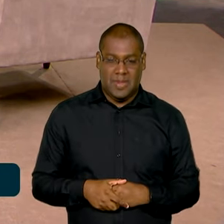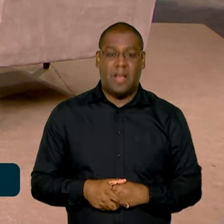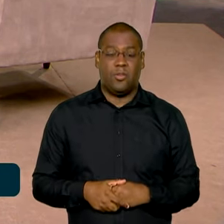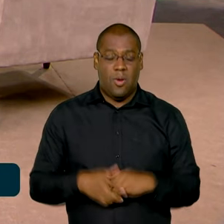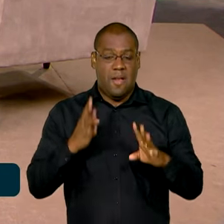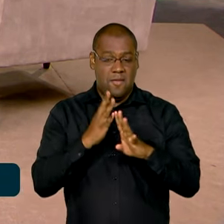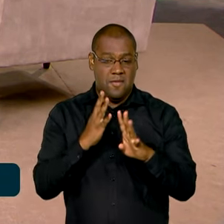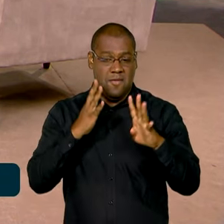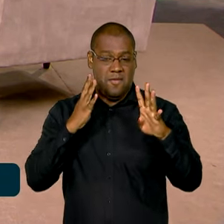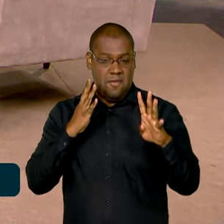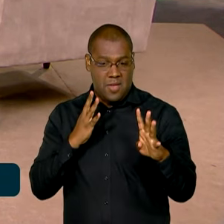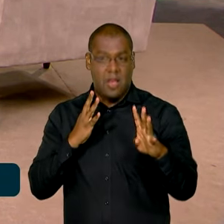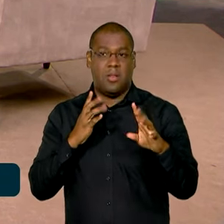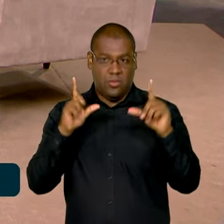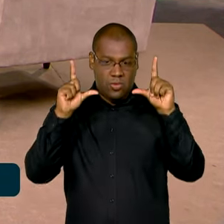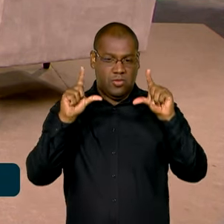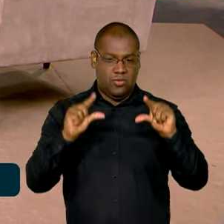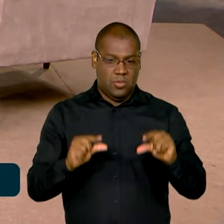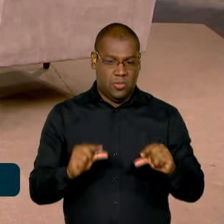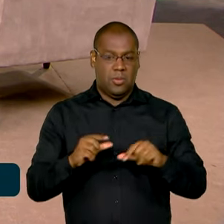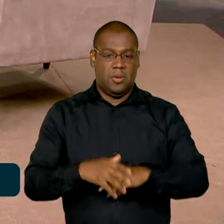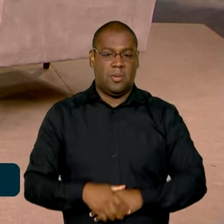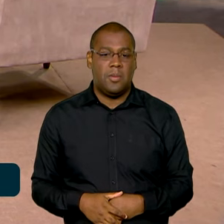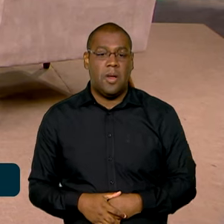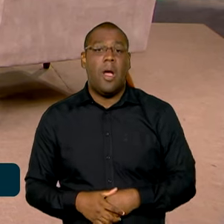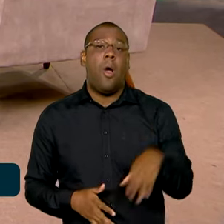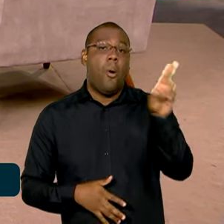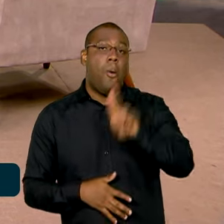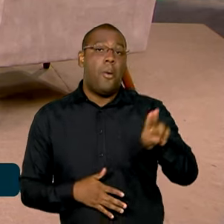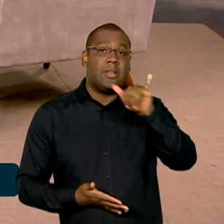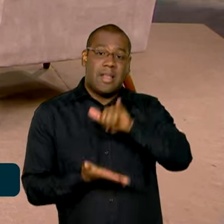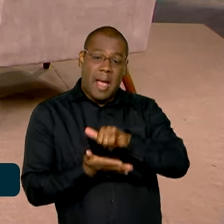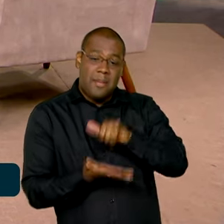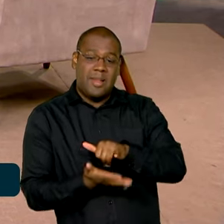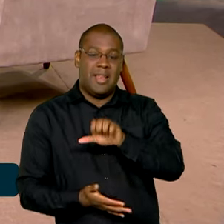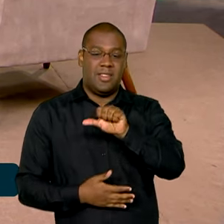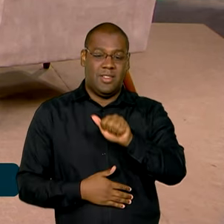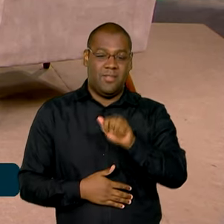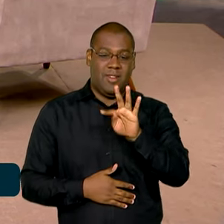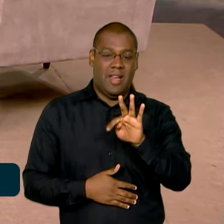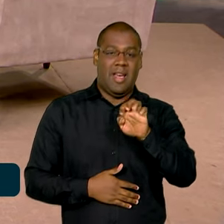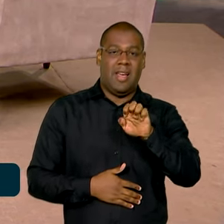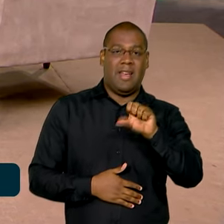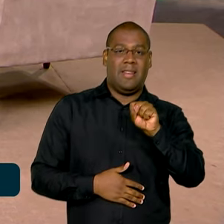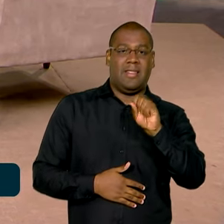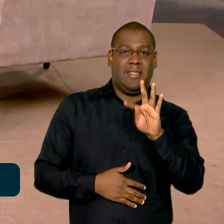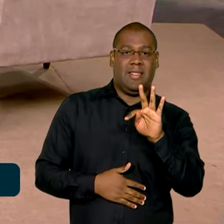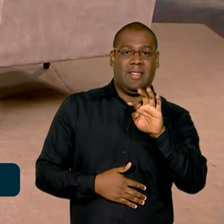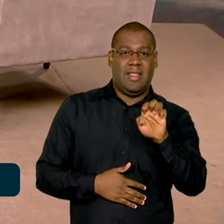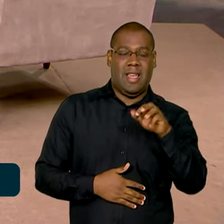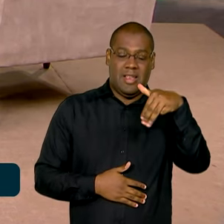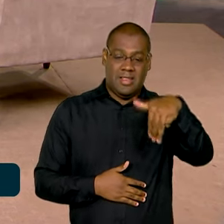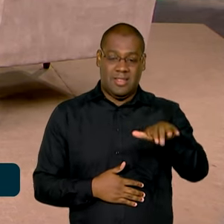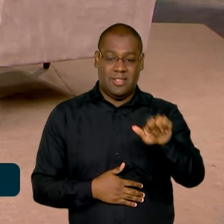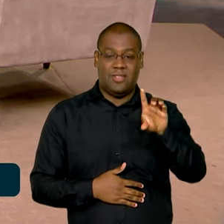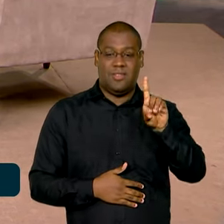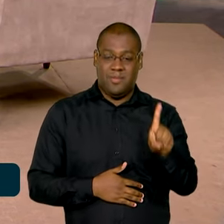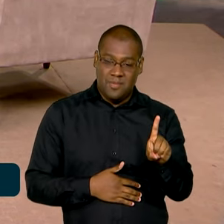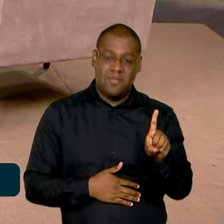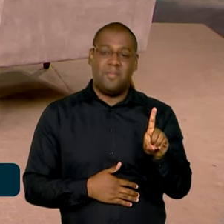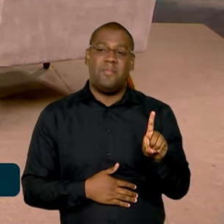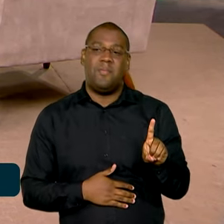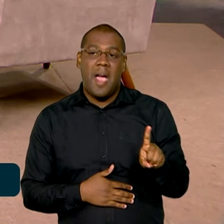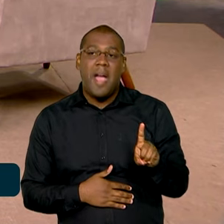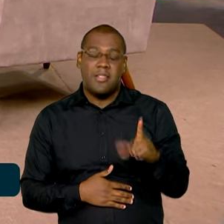número de estoque, porque na medida que eu uso o ateste médio, eu não preciso mais fazer tanta perícia. E aí, começa a sobrar perícia para a gente. Essa